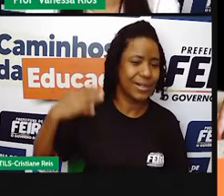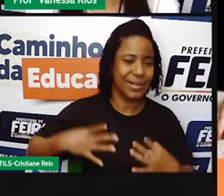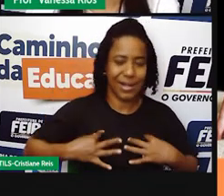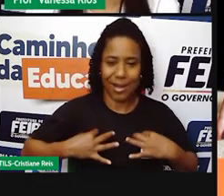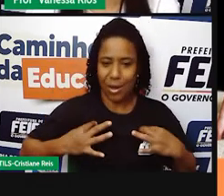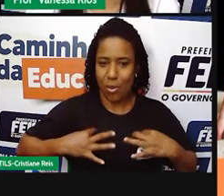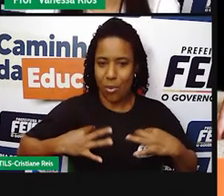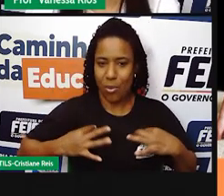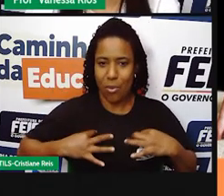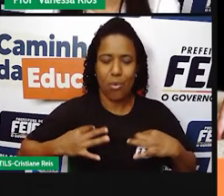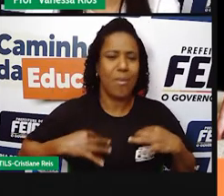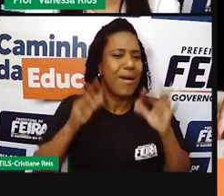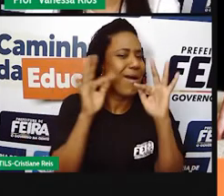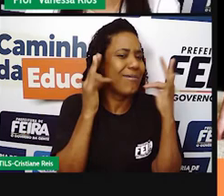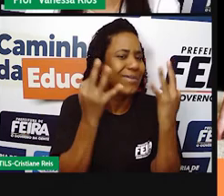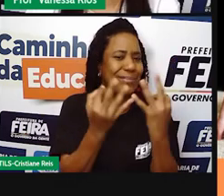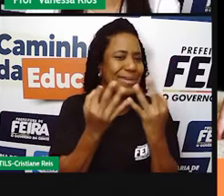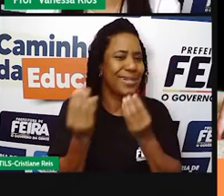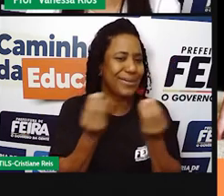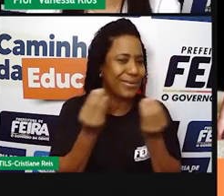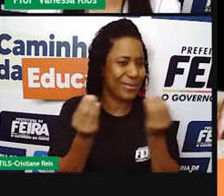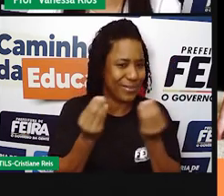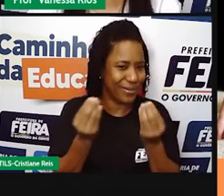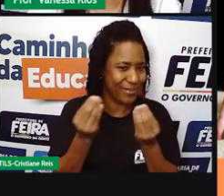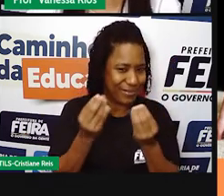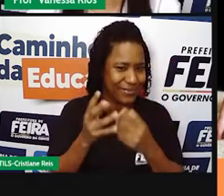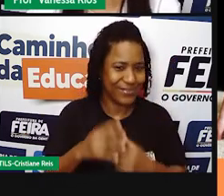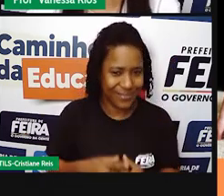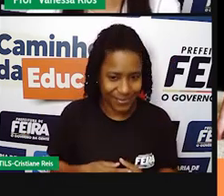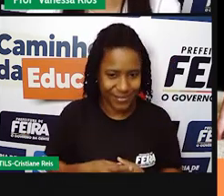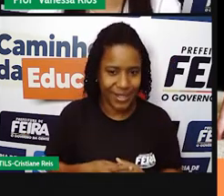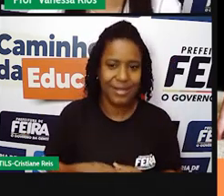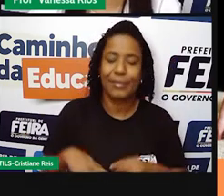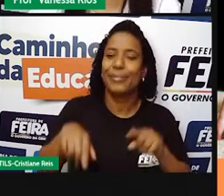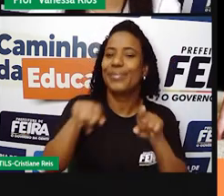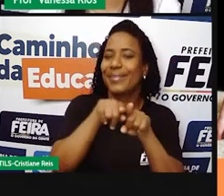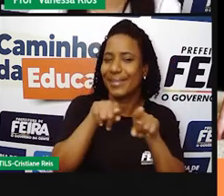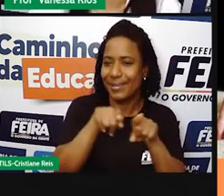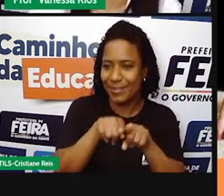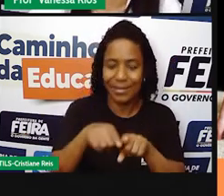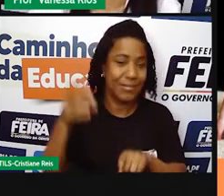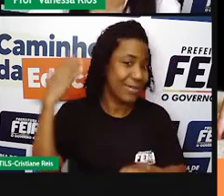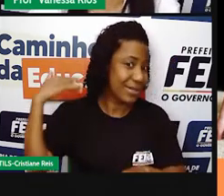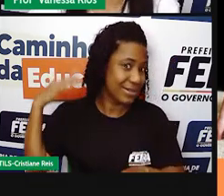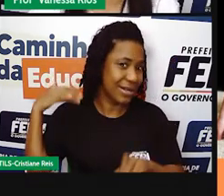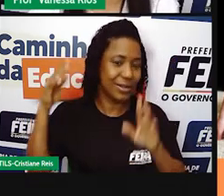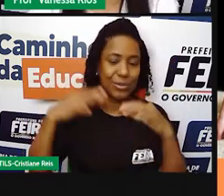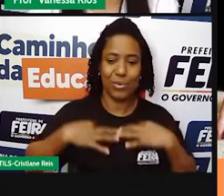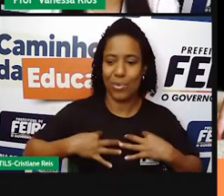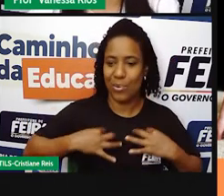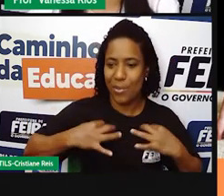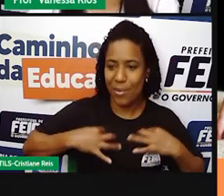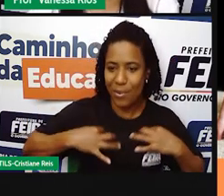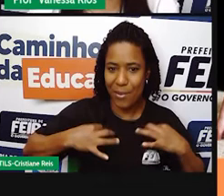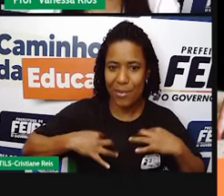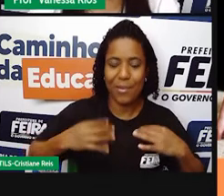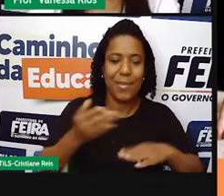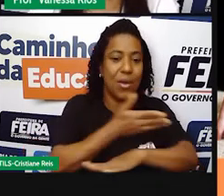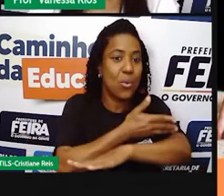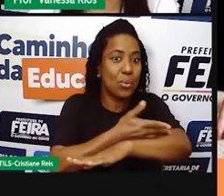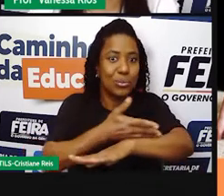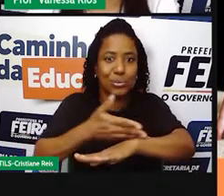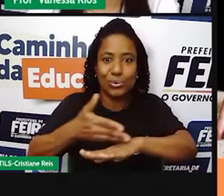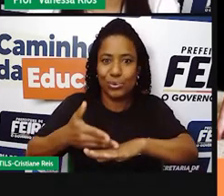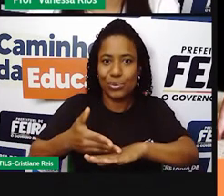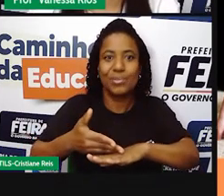também observa, né? Que as formas de se vestir, os modos, os costumes eles também se alteram no decorrer